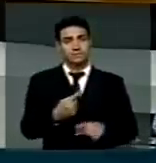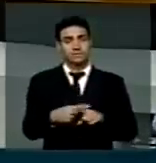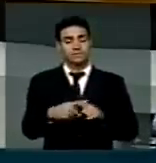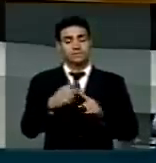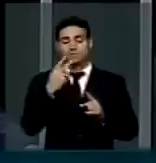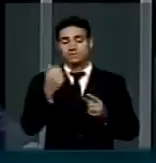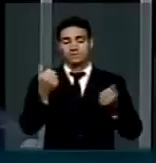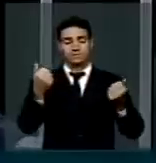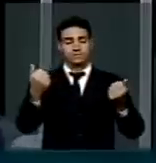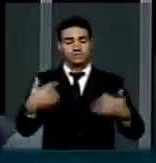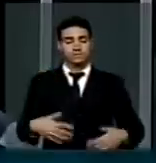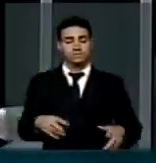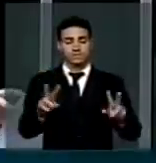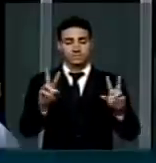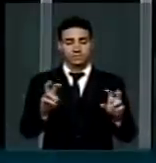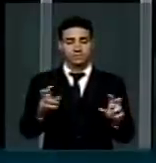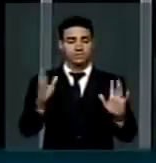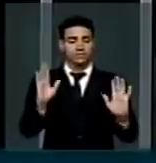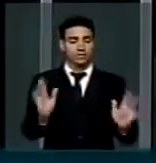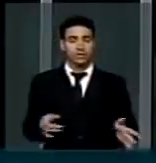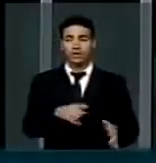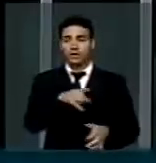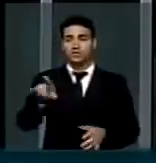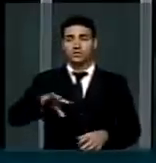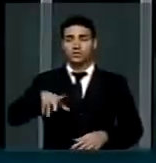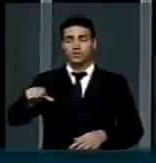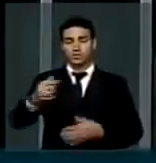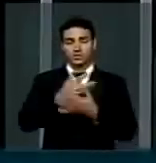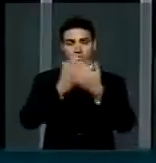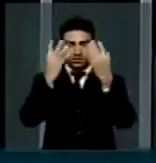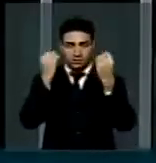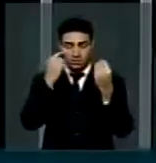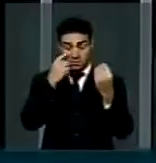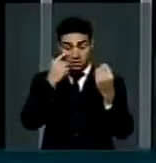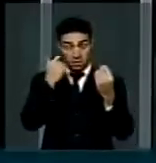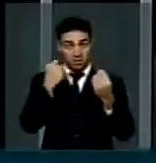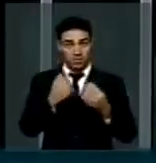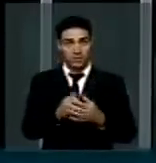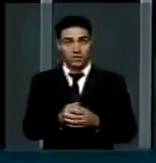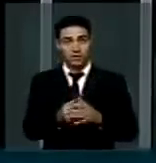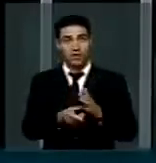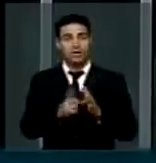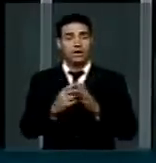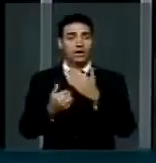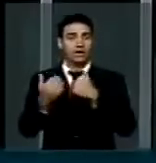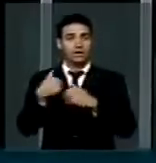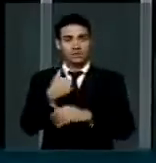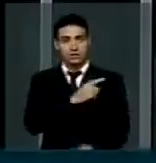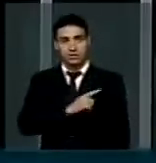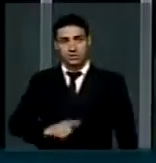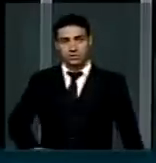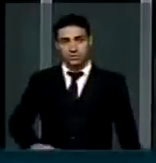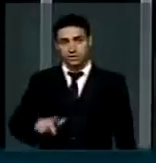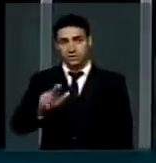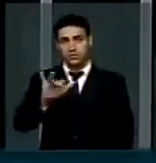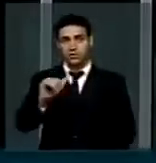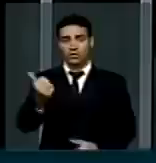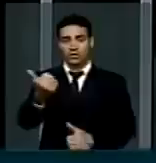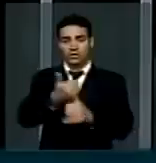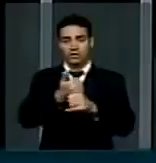tratar de uma questão que andava muito esquecida. Desde os tempos que o governo Lula tomou posse, em